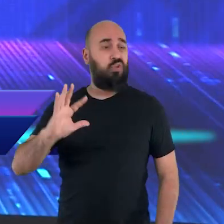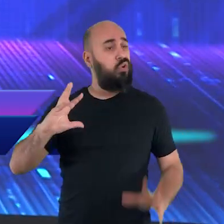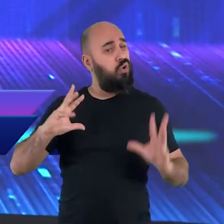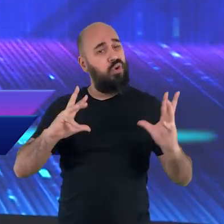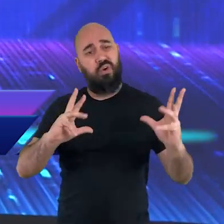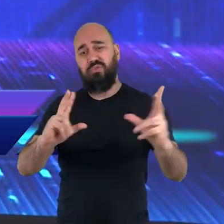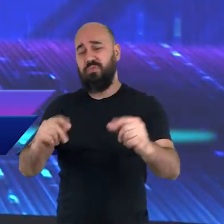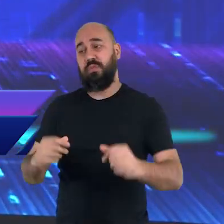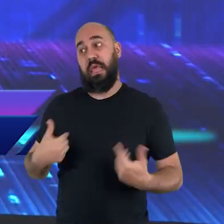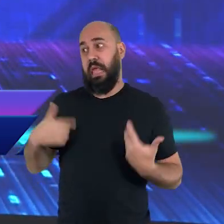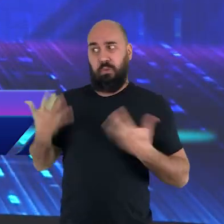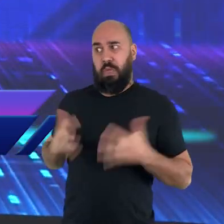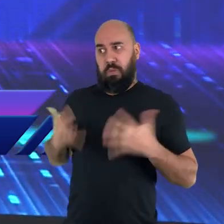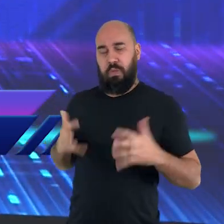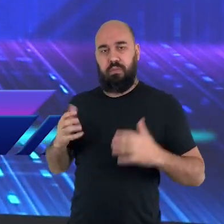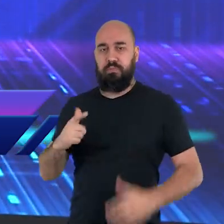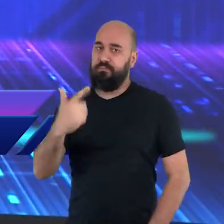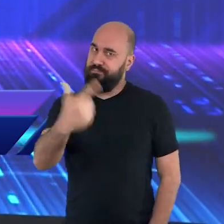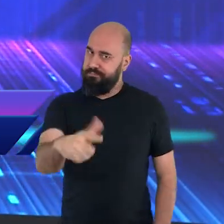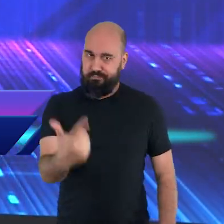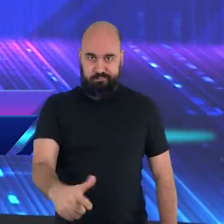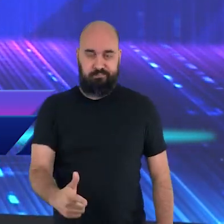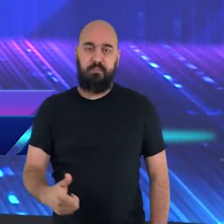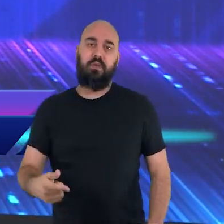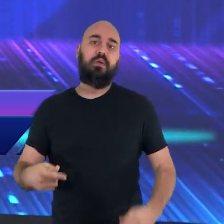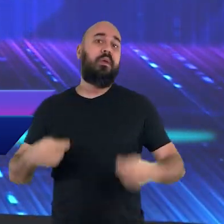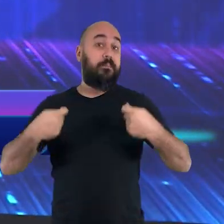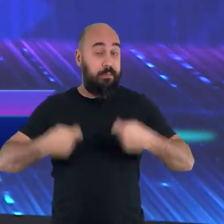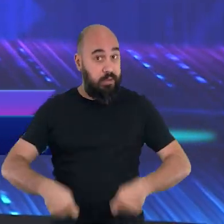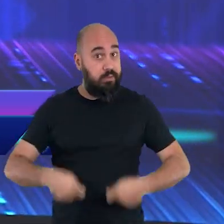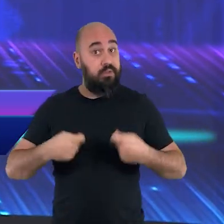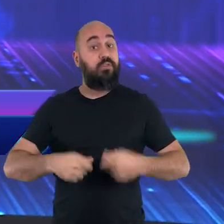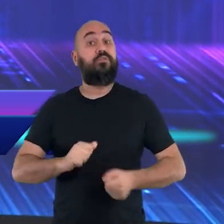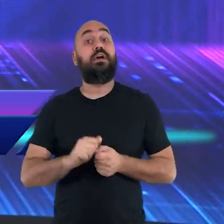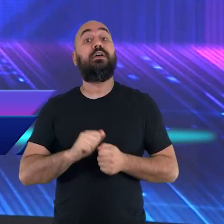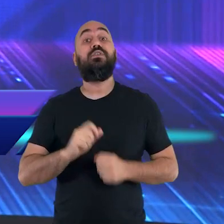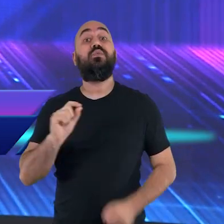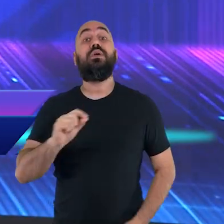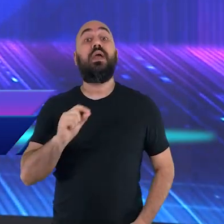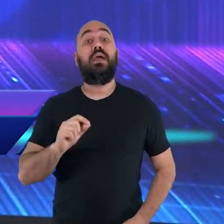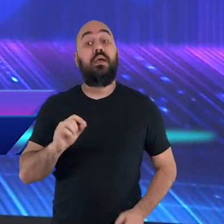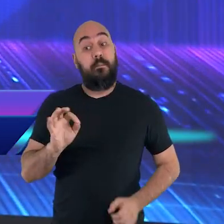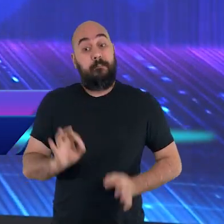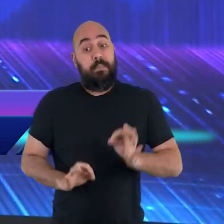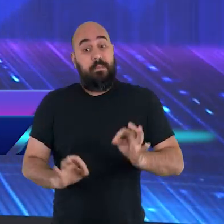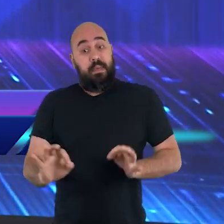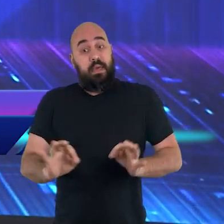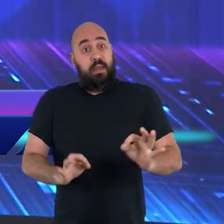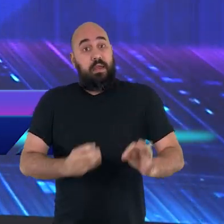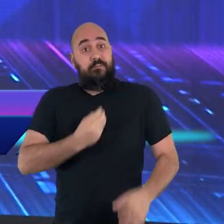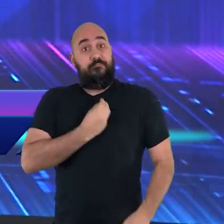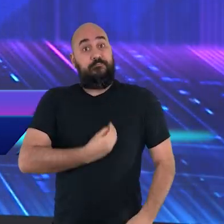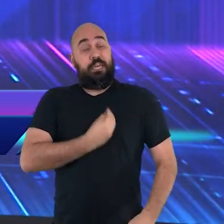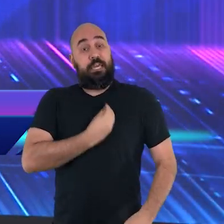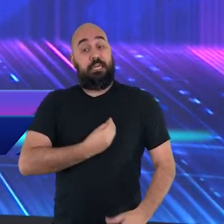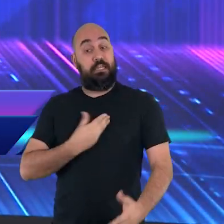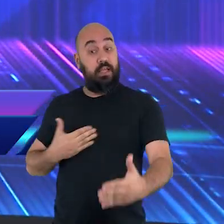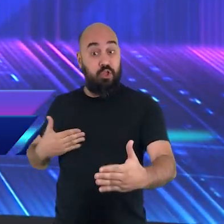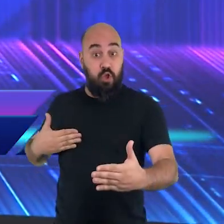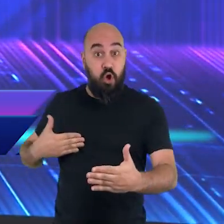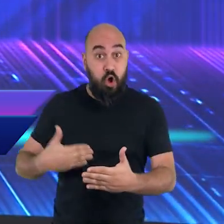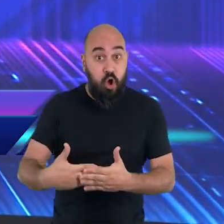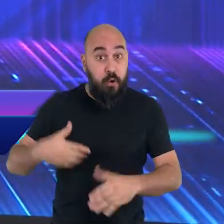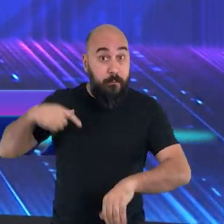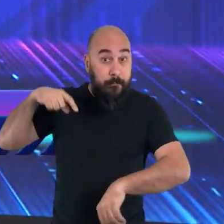eu preciso fazer é preparar-me para esse juízo. O que eu preciso fazer é preparar-me para que quando eu apareça nesse juízo,